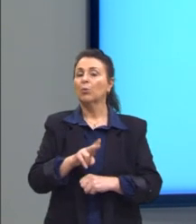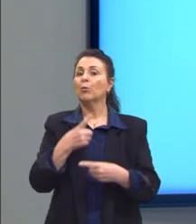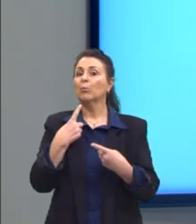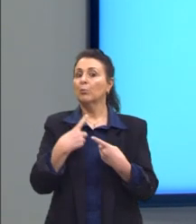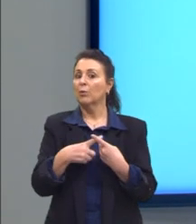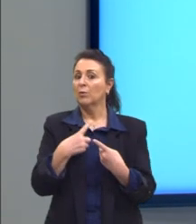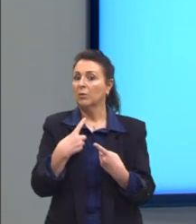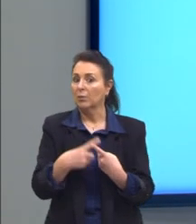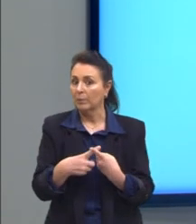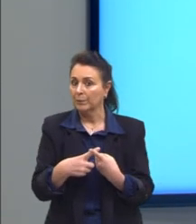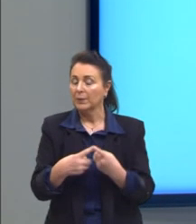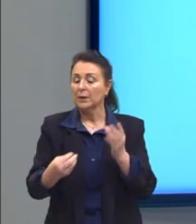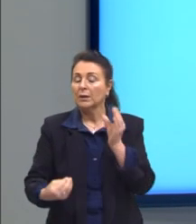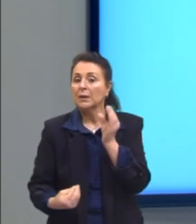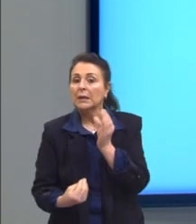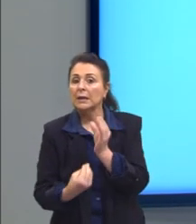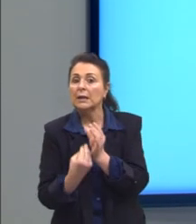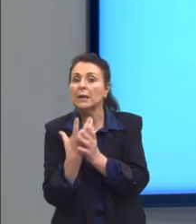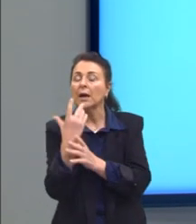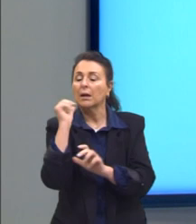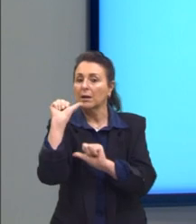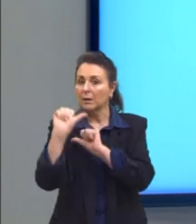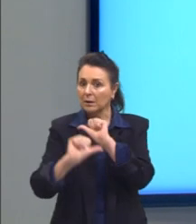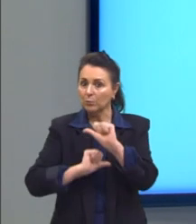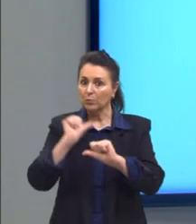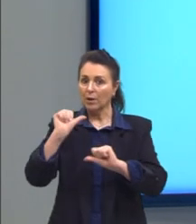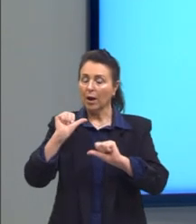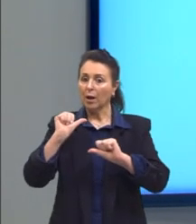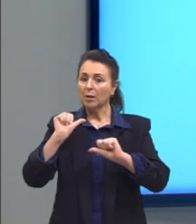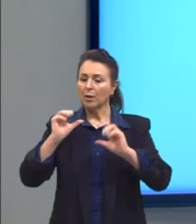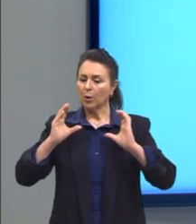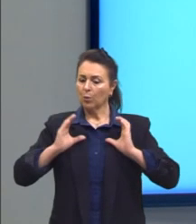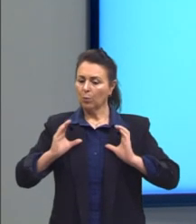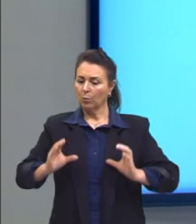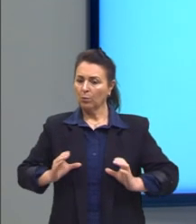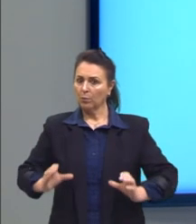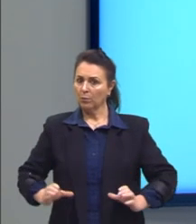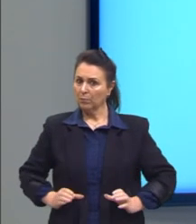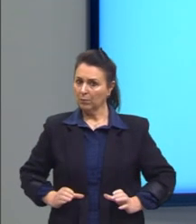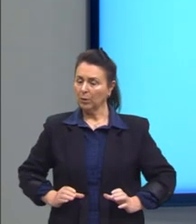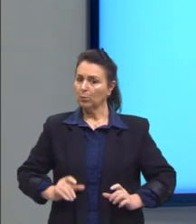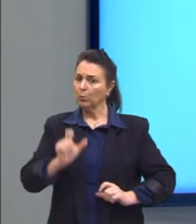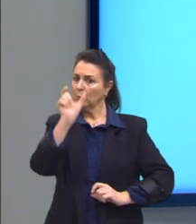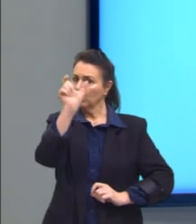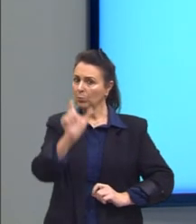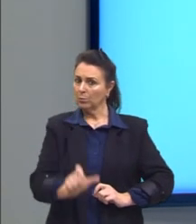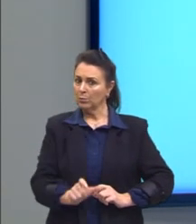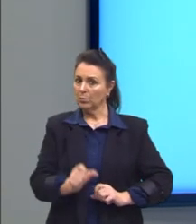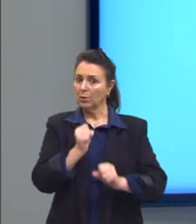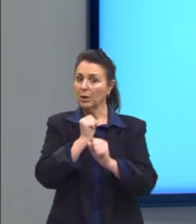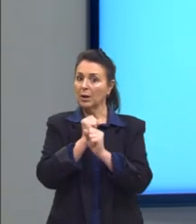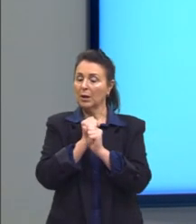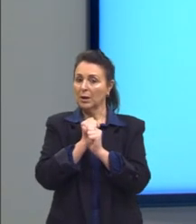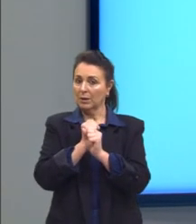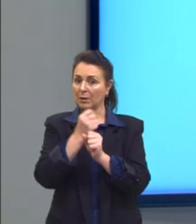de criar e mudar comportamentos e hábitos. Enem 2018.